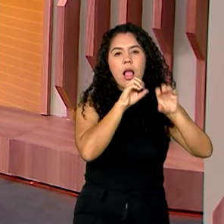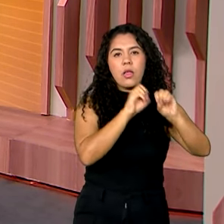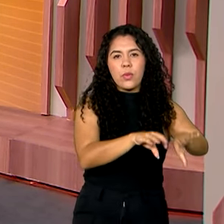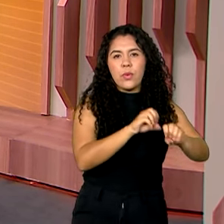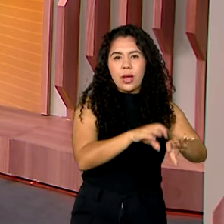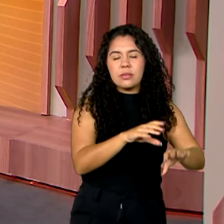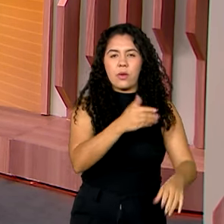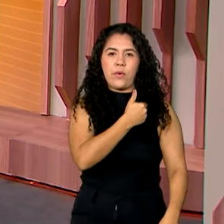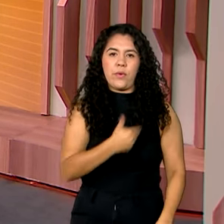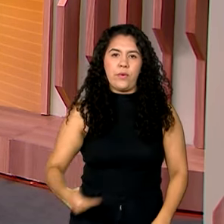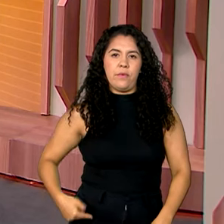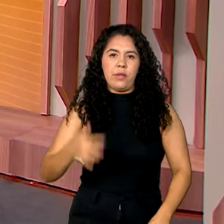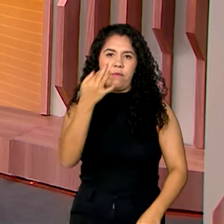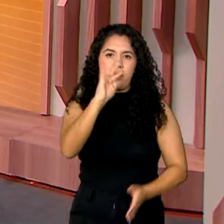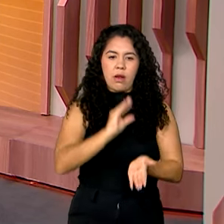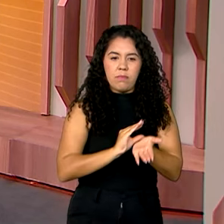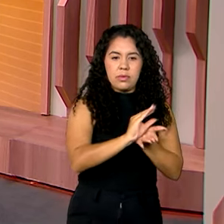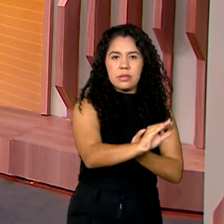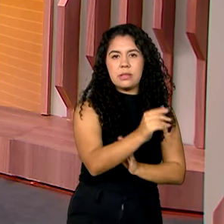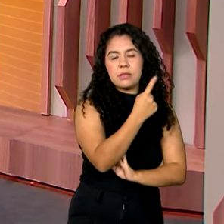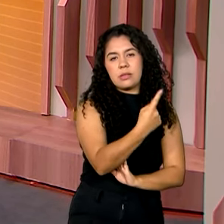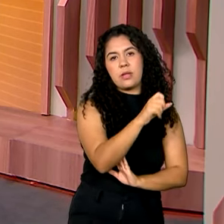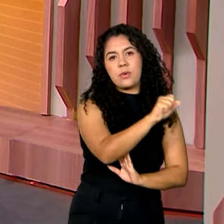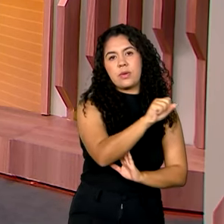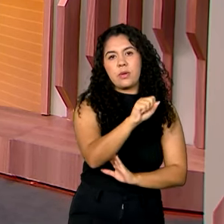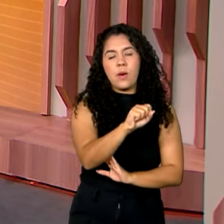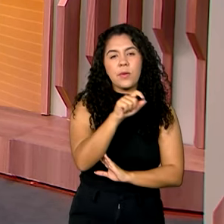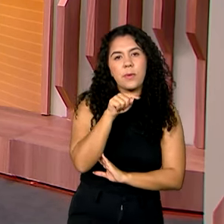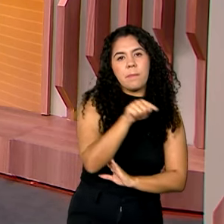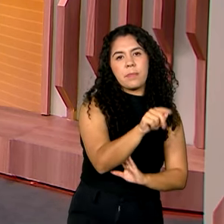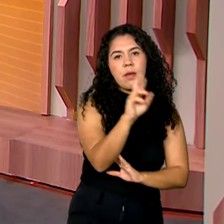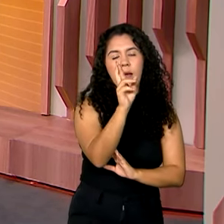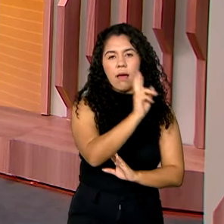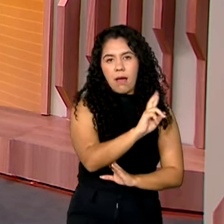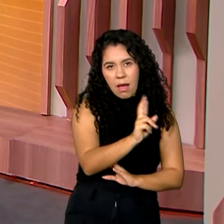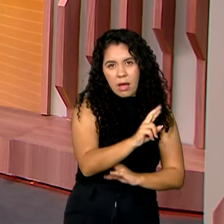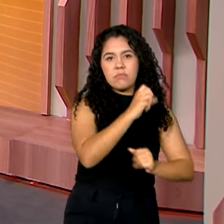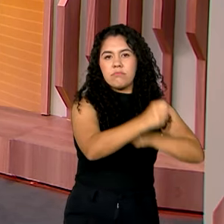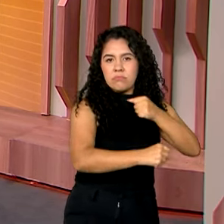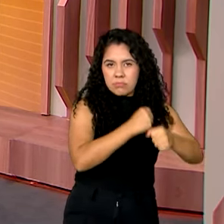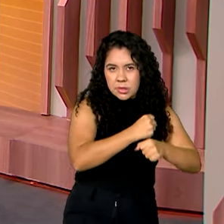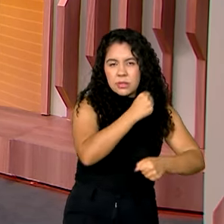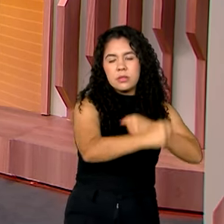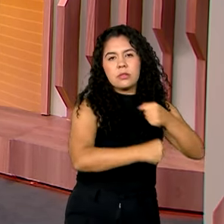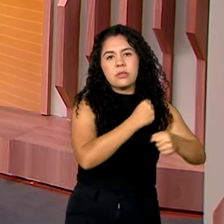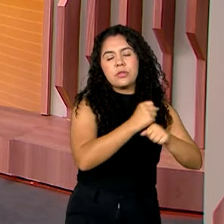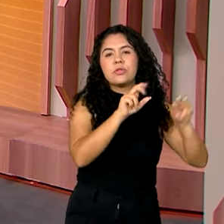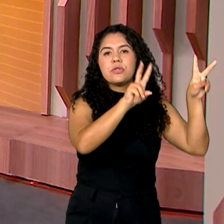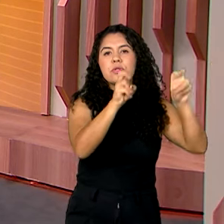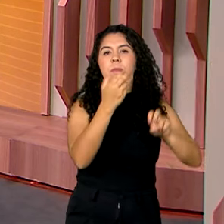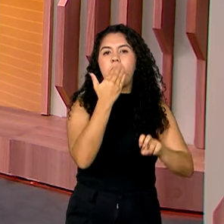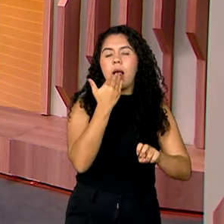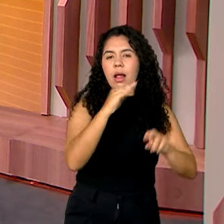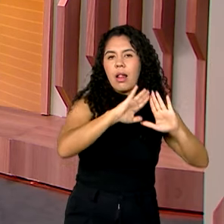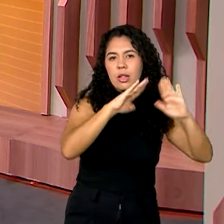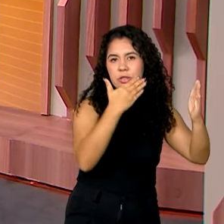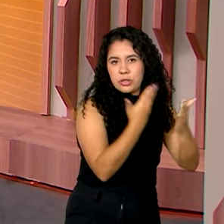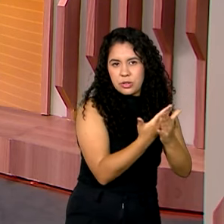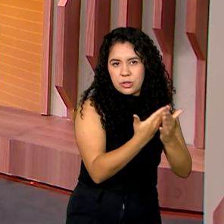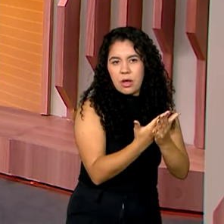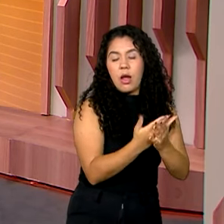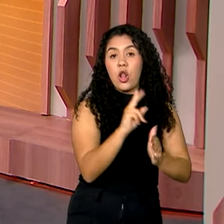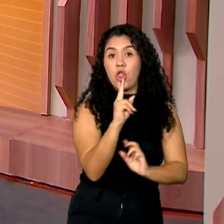repassa R 188 mil por ano para o Programa Nacional de Alimentação Escolar. 2.100